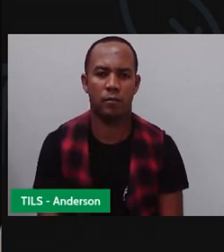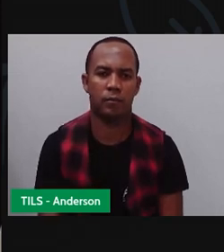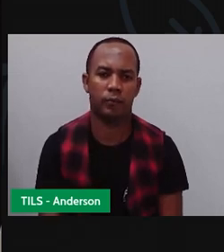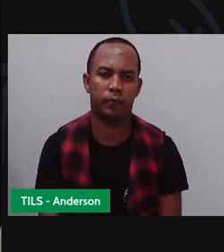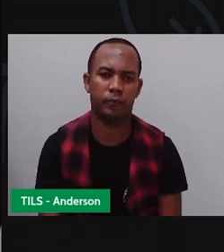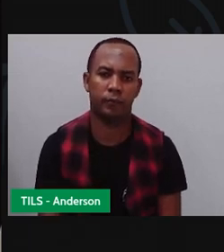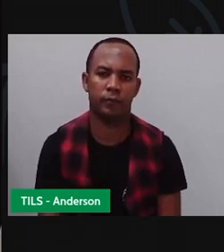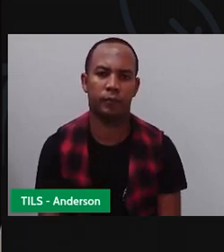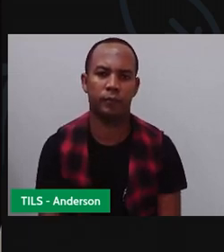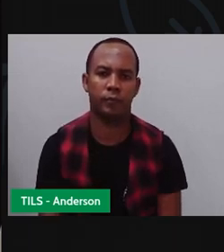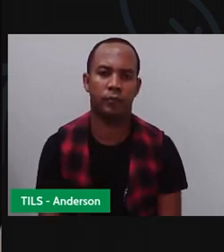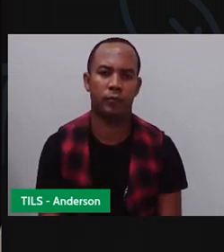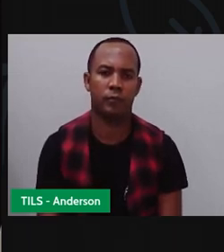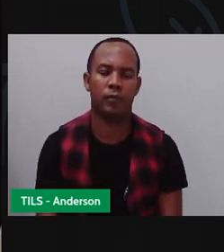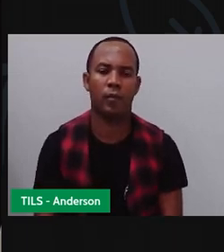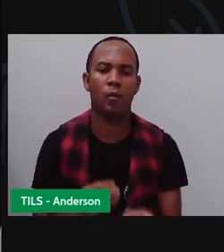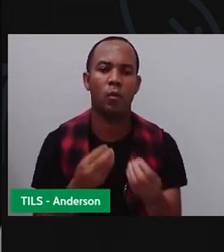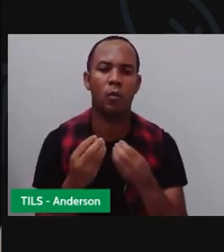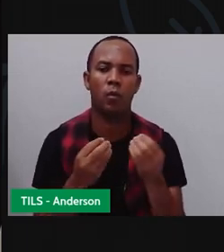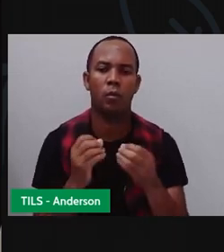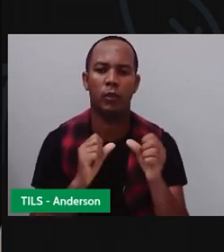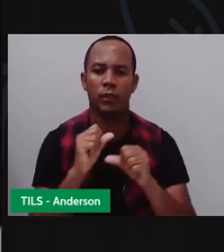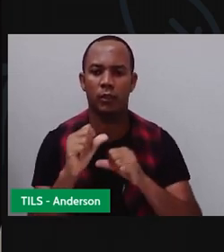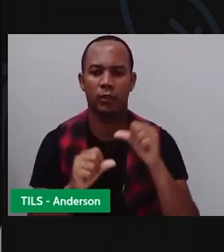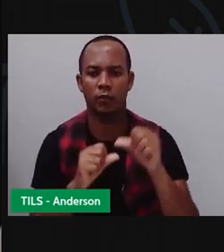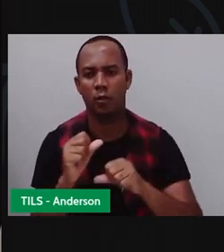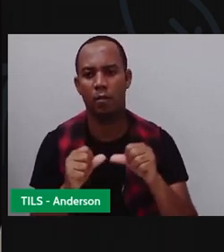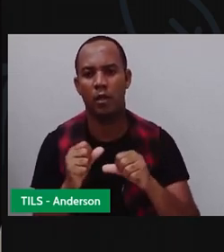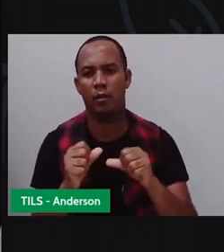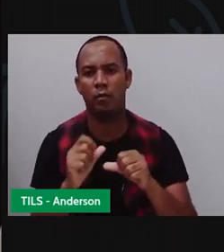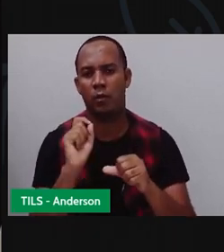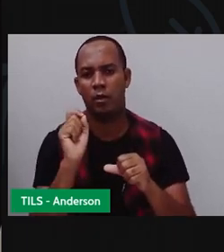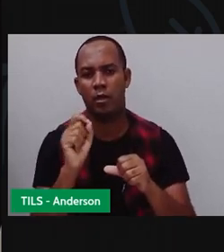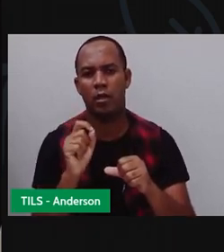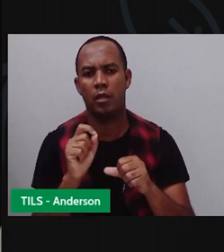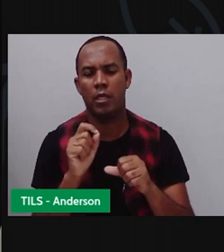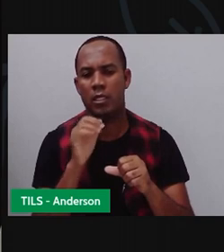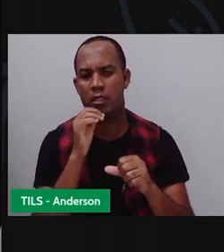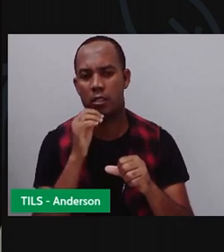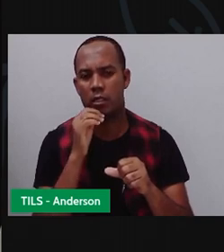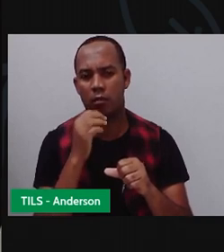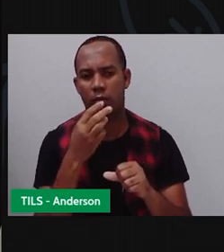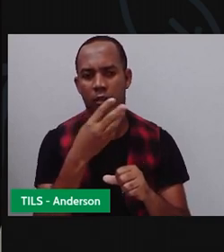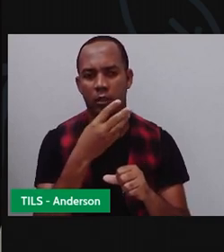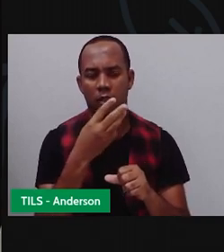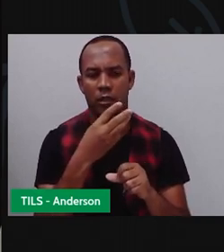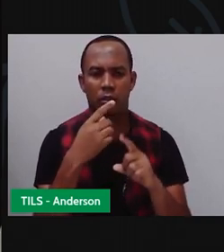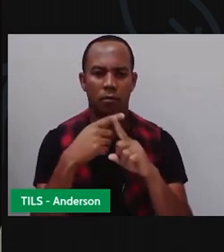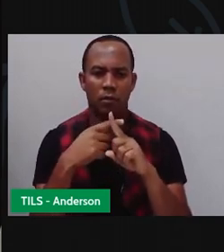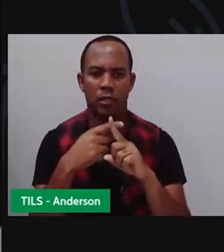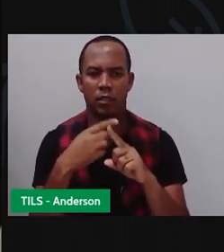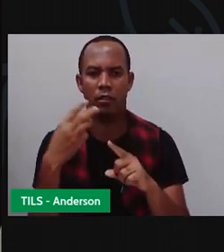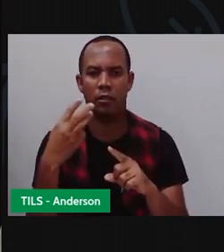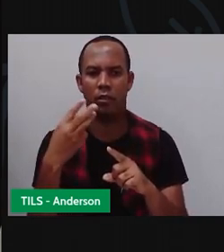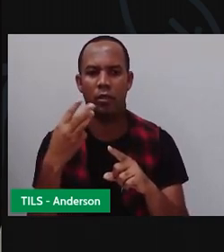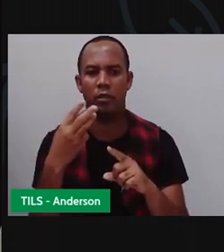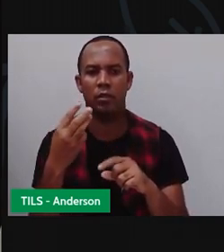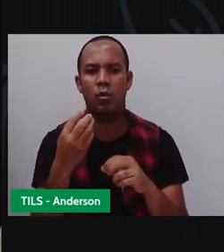Não é isso? E transformando isso aqui em multiplicação, vai ser o quê? Três quantas vezes, ó?